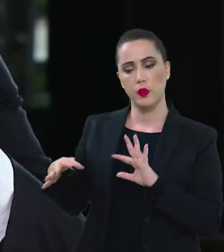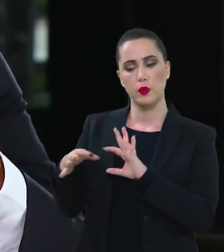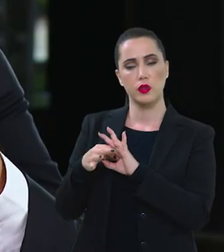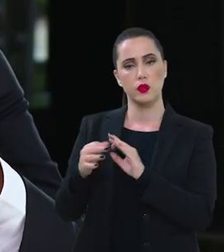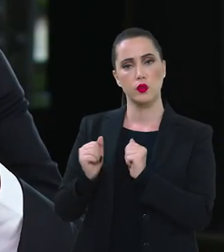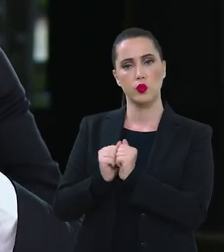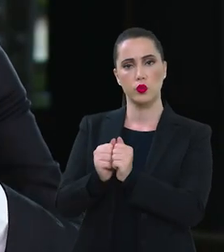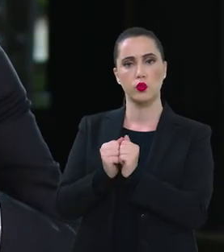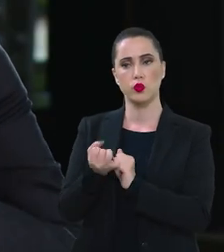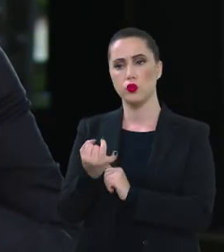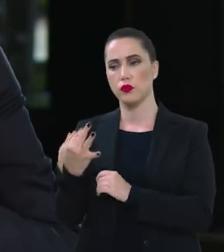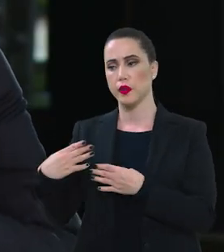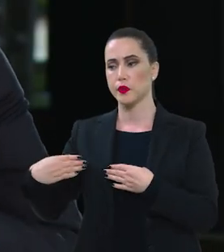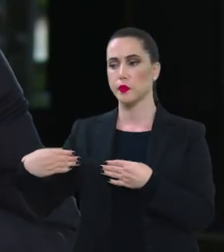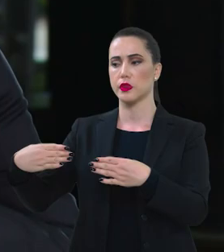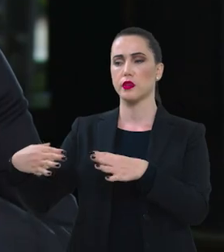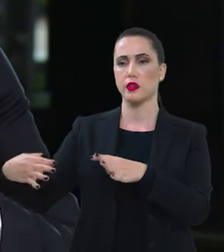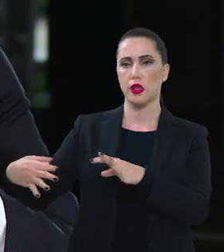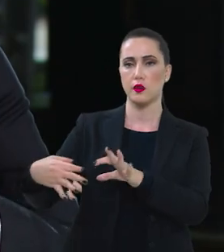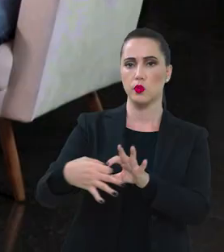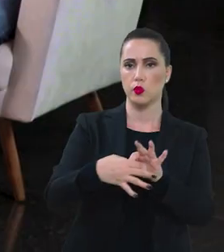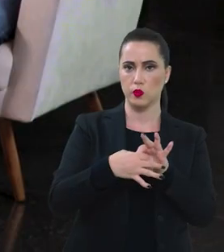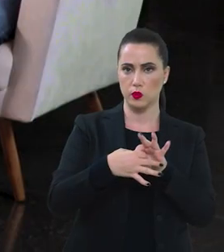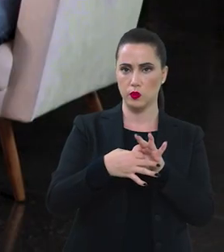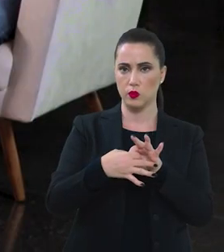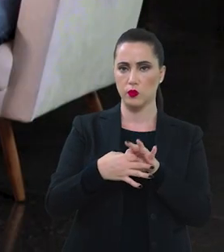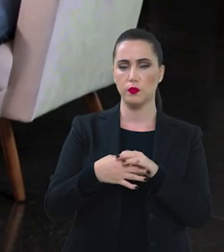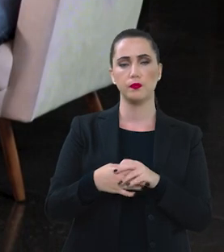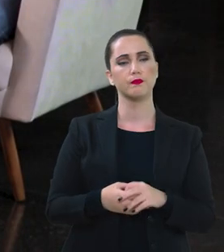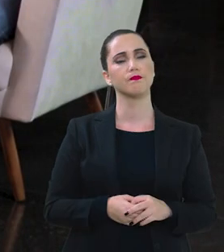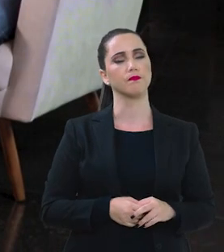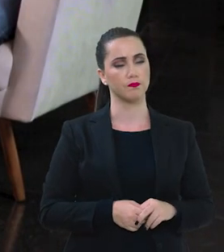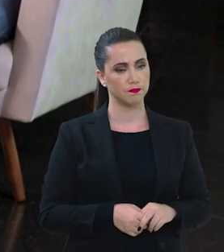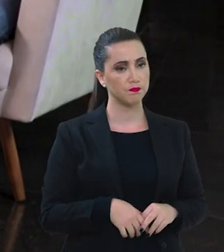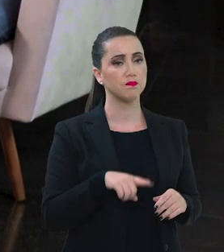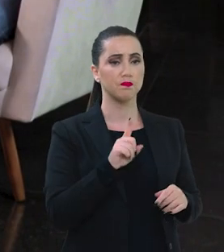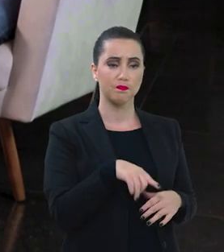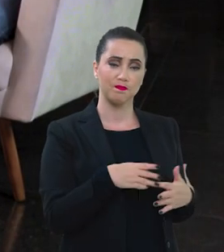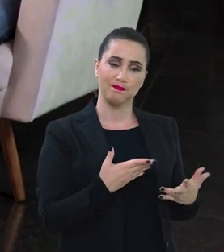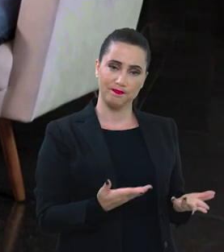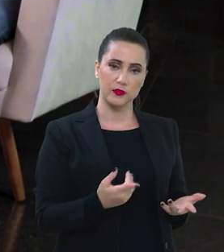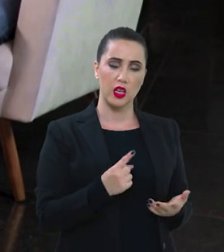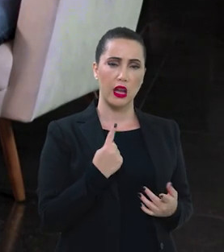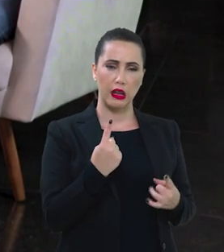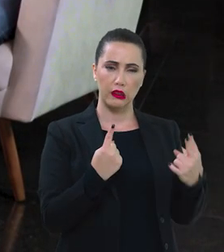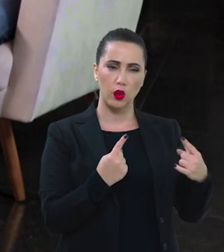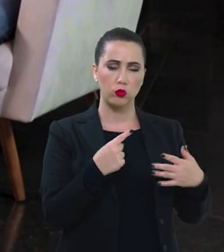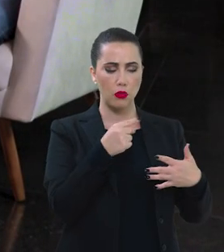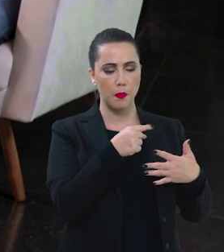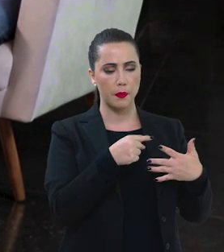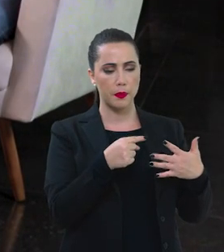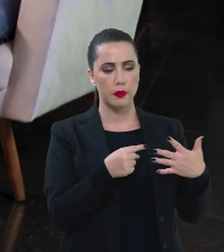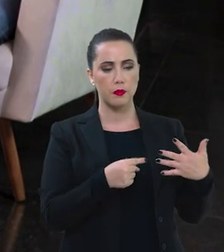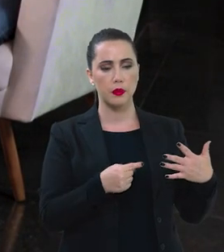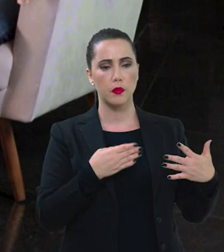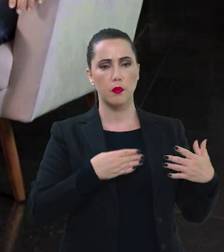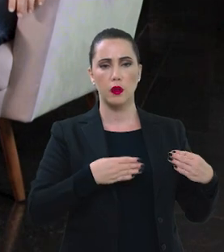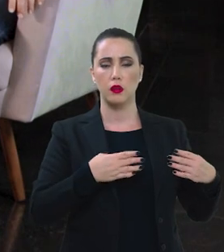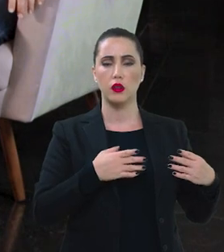integração de diversos ministérios e órgãos do governo federal. Exatamente, exatamente. Cada um desses eixos